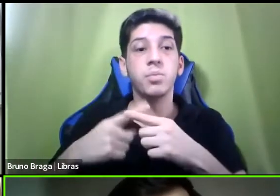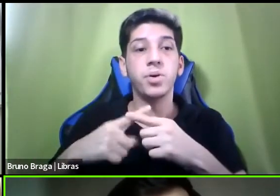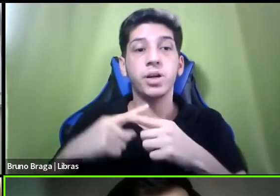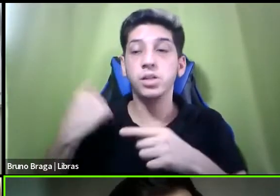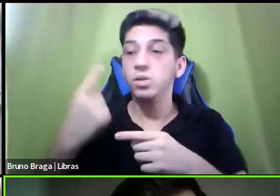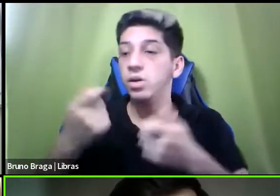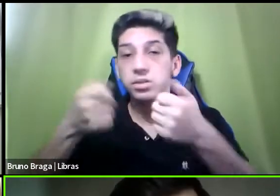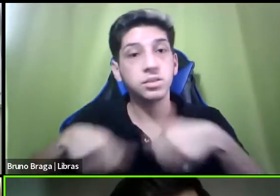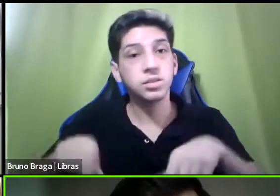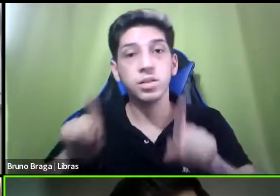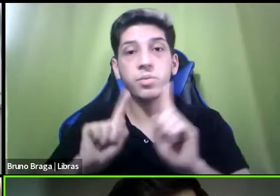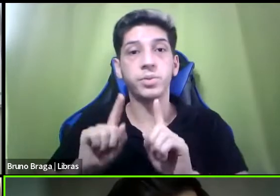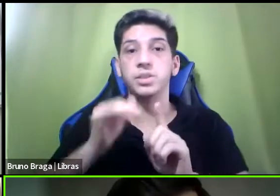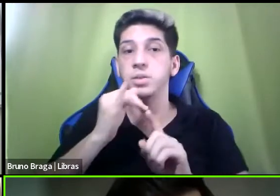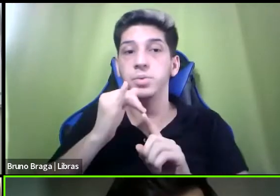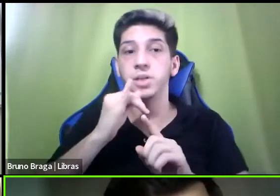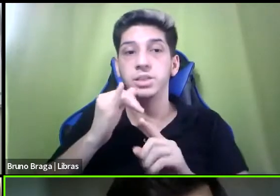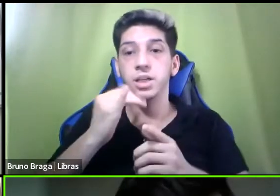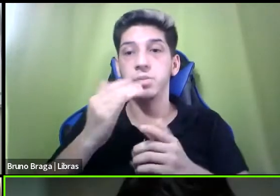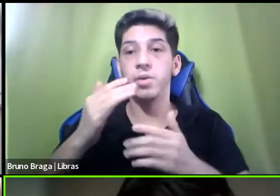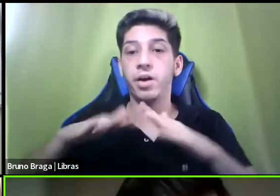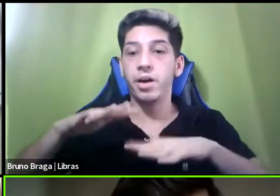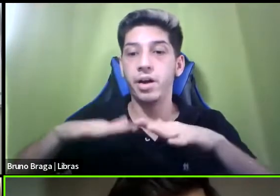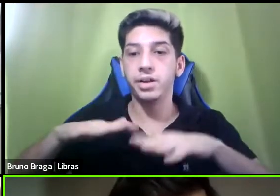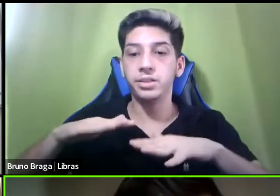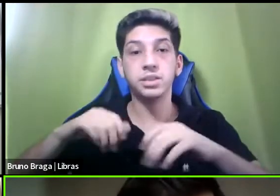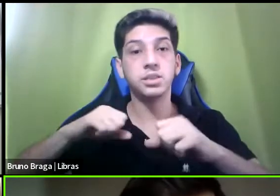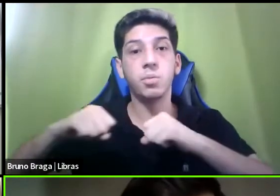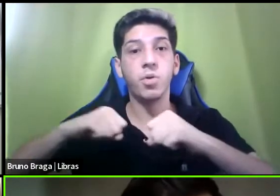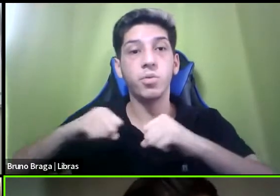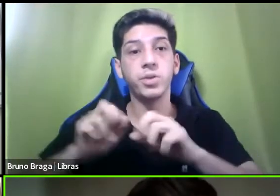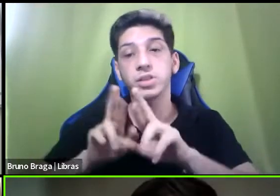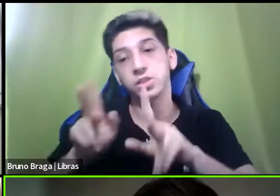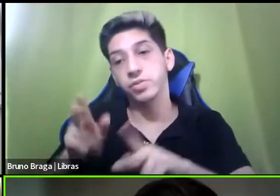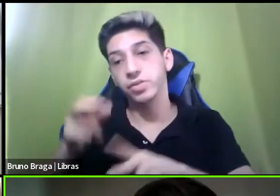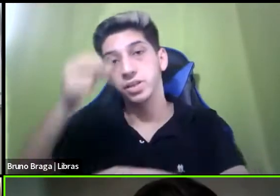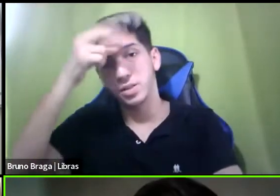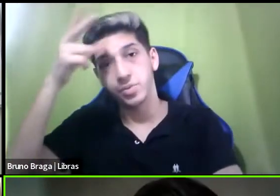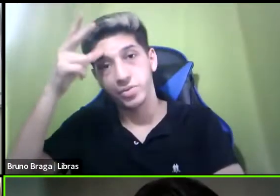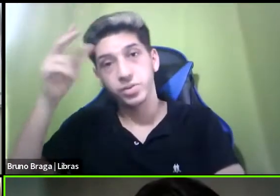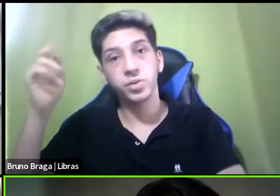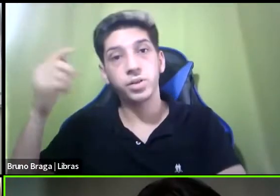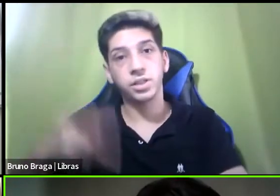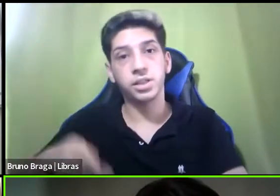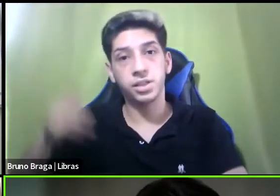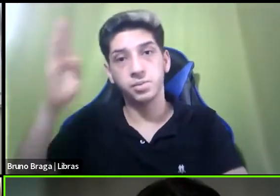fazer um movimento talvez diferente nas prefeituras de todo o país